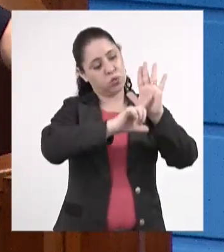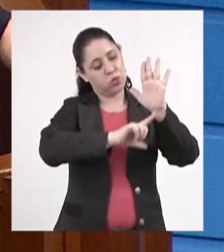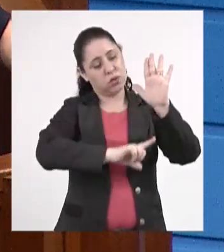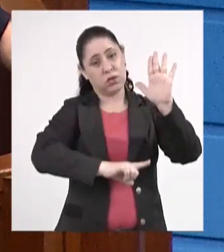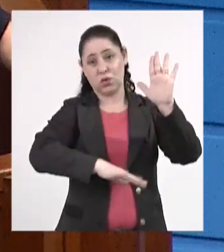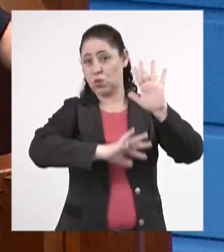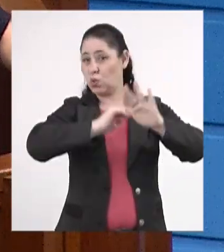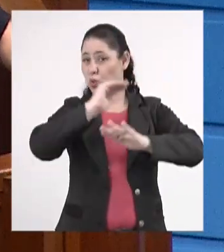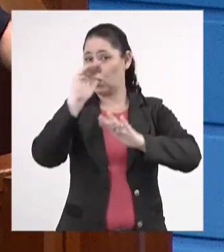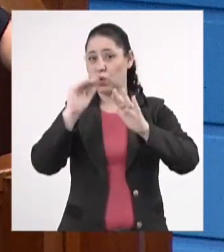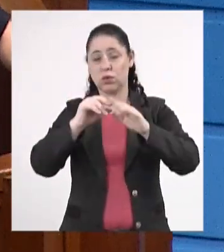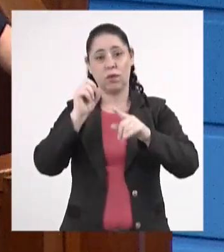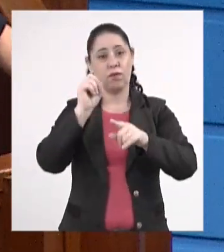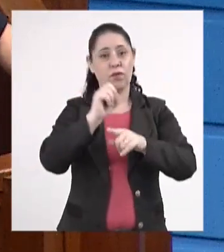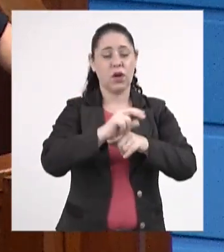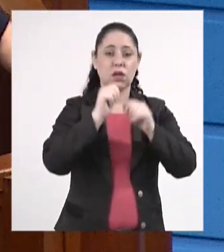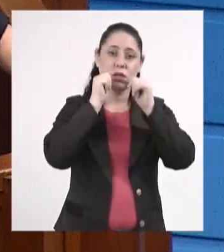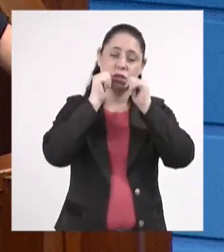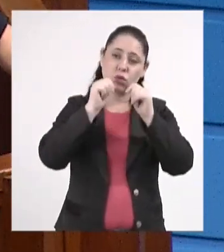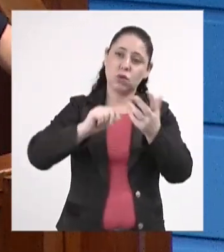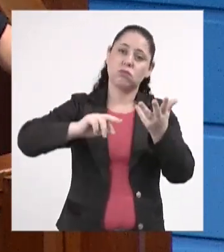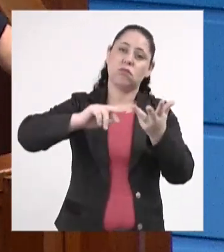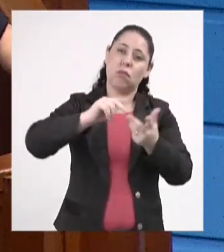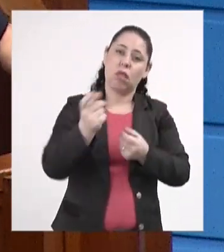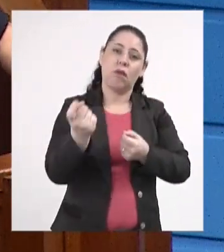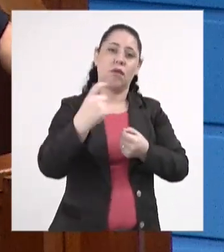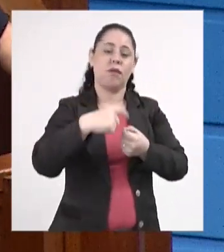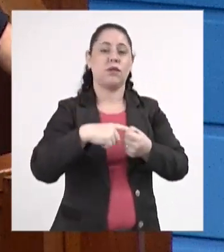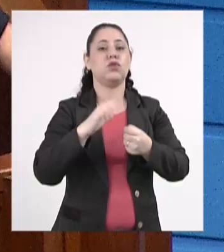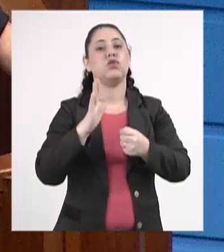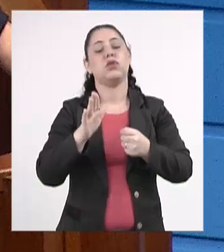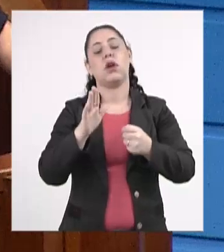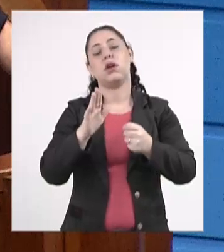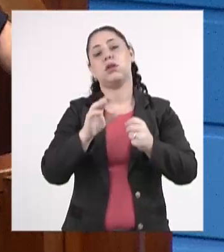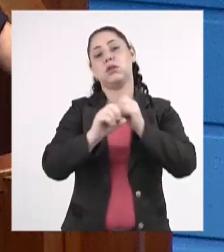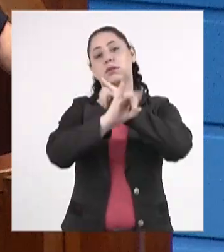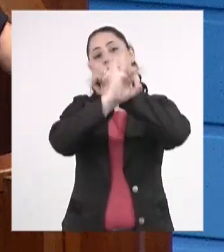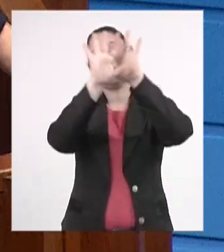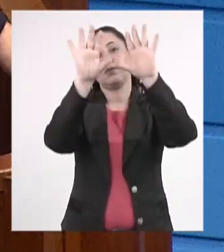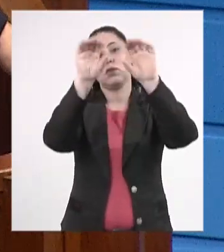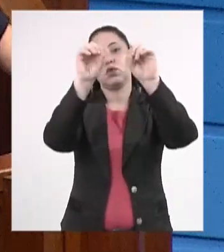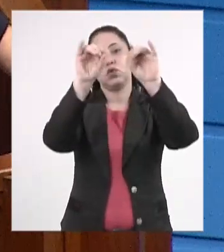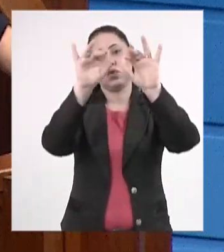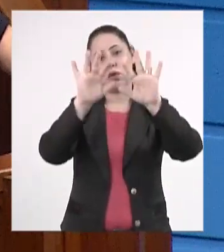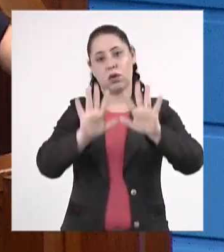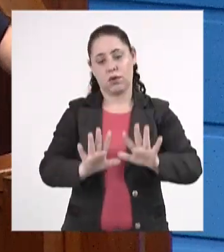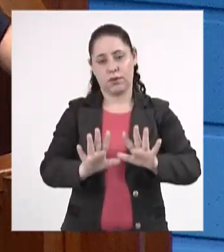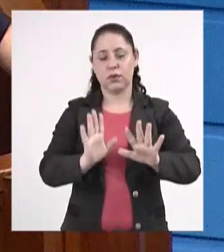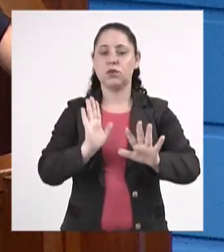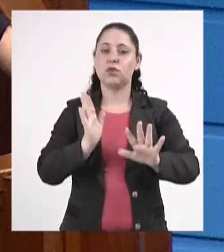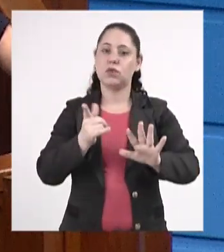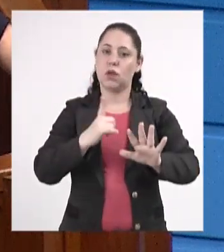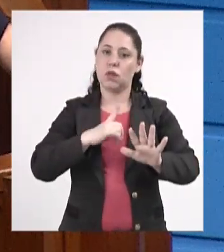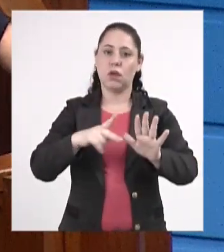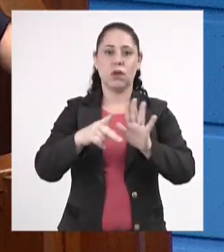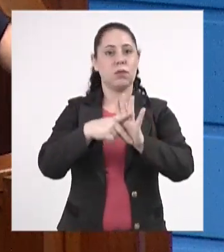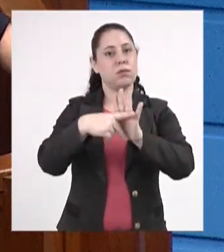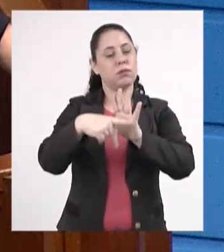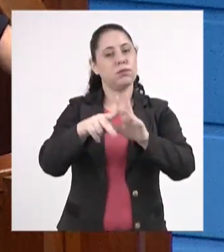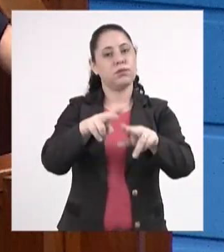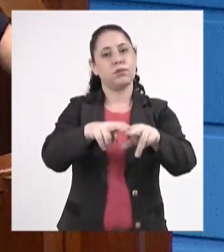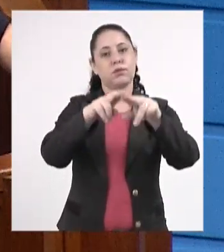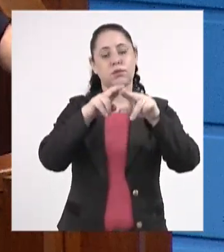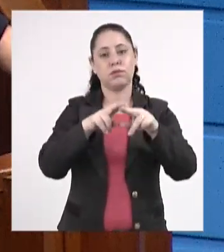comissionados do Estado, todas elas estão já publicadas no Diário Oficial. Portanto,